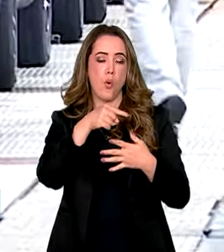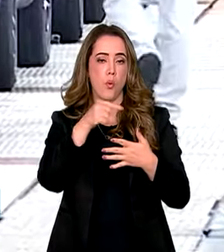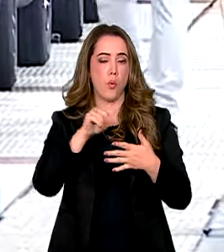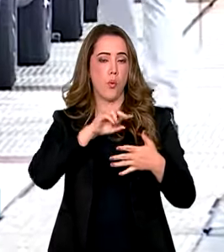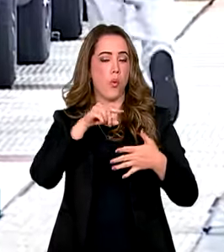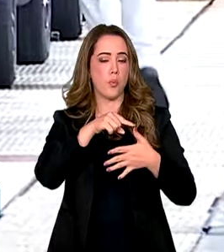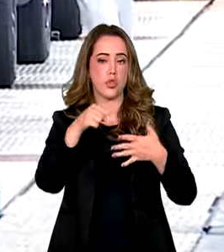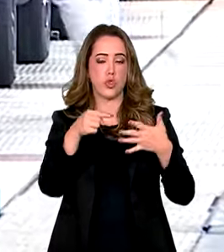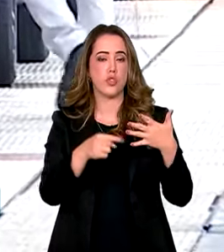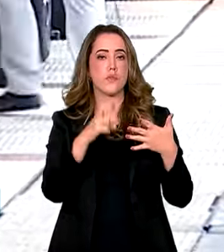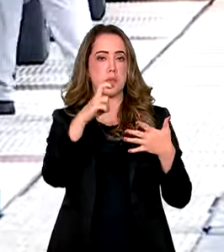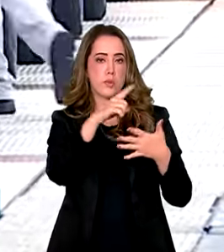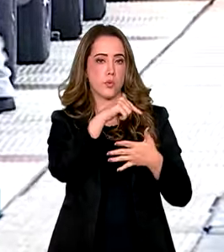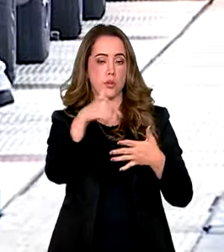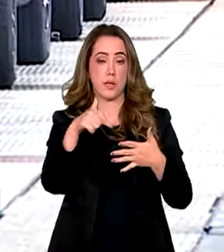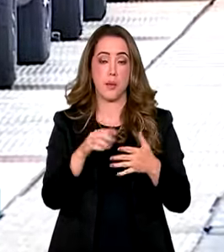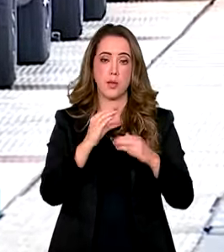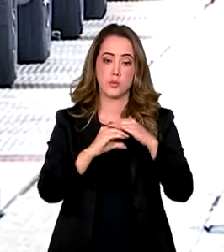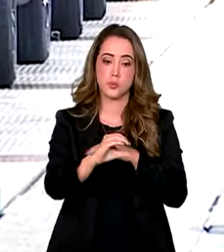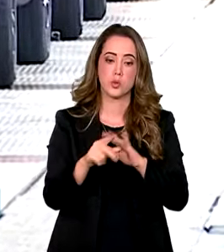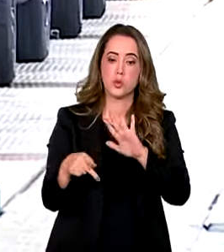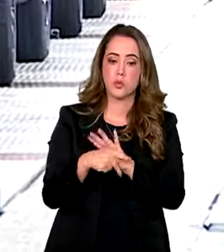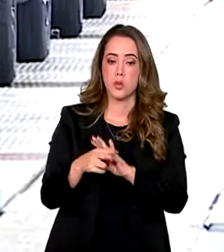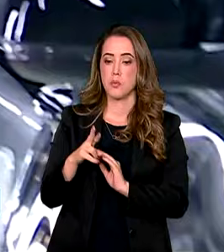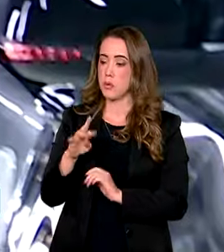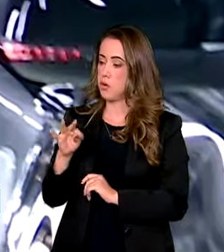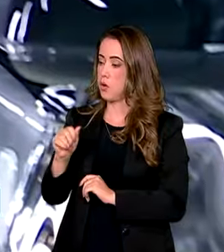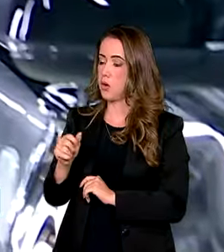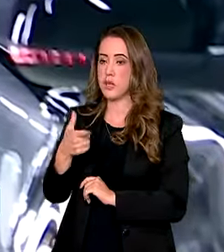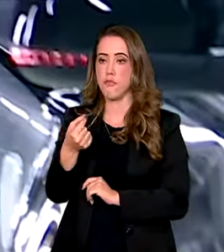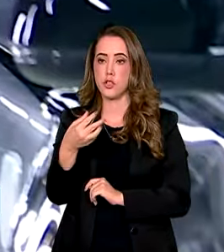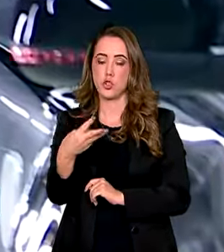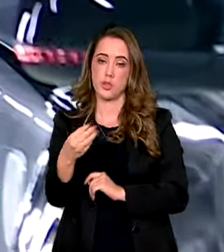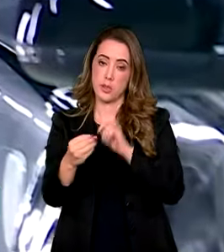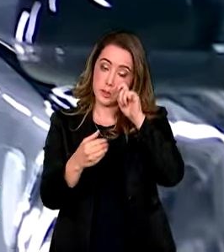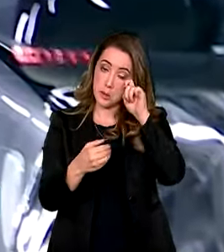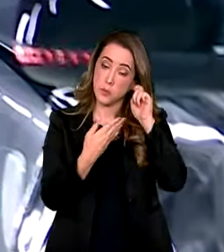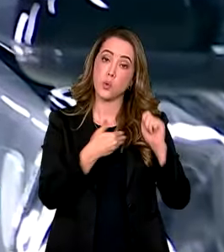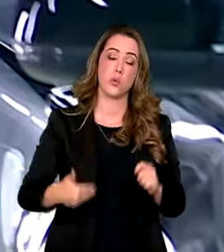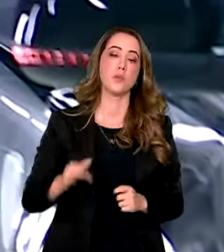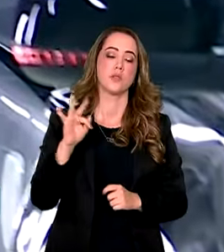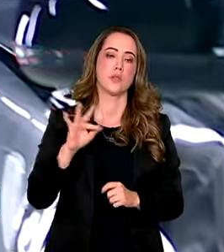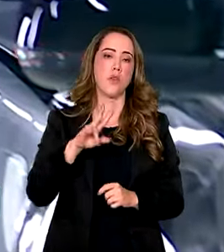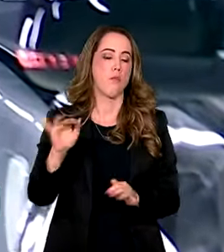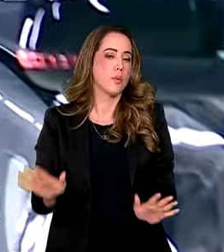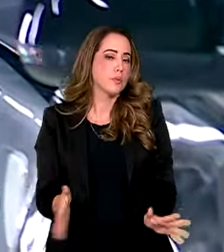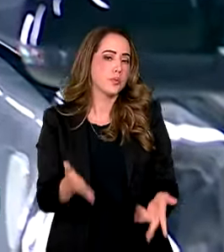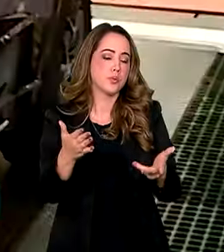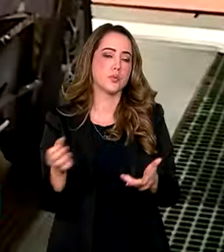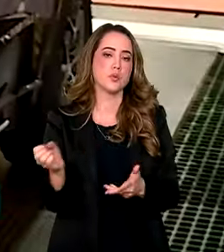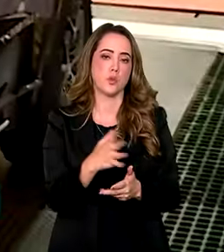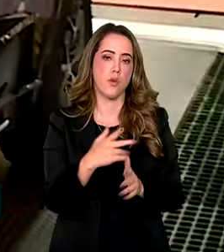setor. Os recursos que fazem parte do programa Rota 2030 do governo federal vão estimular projetos de